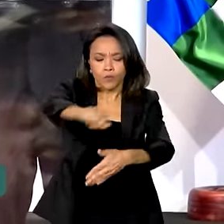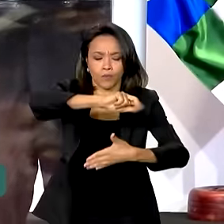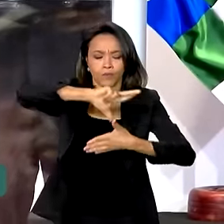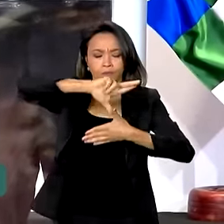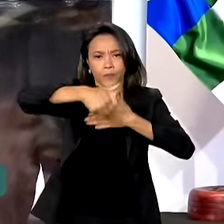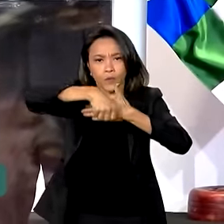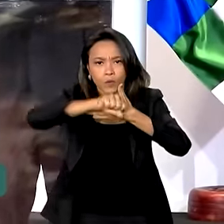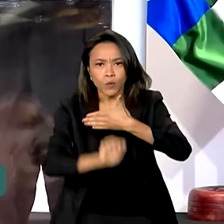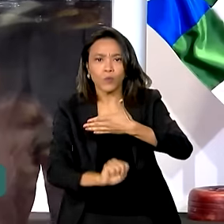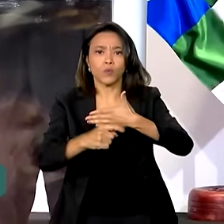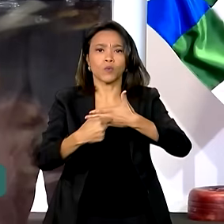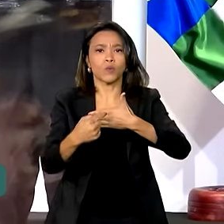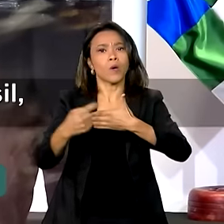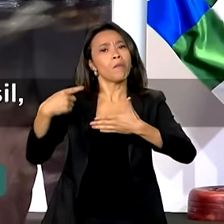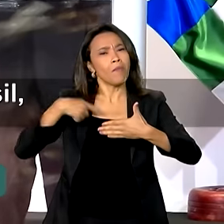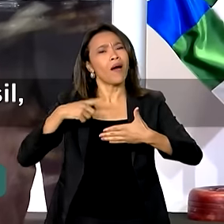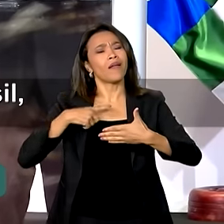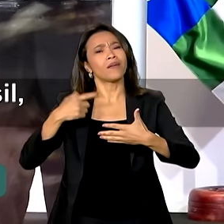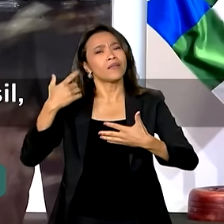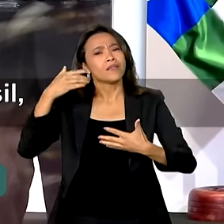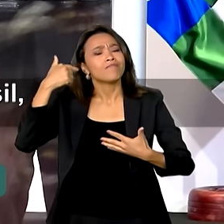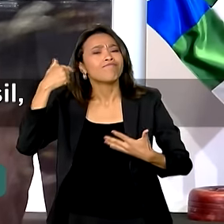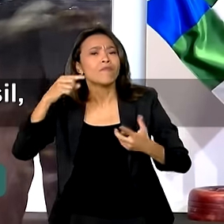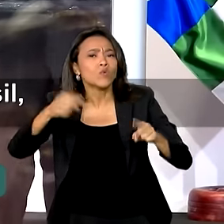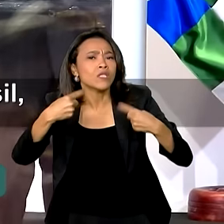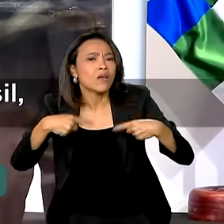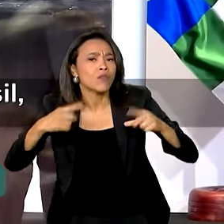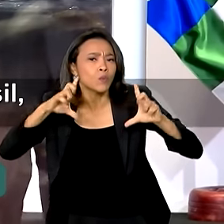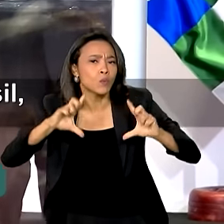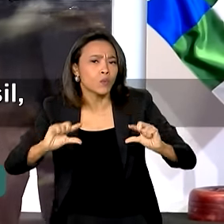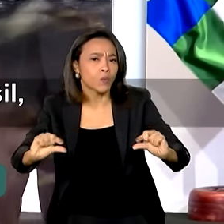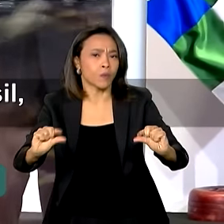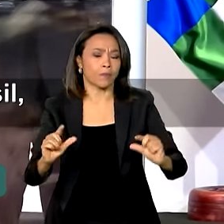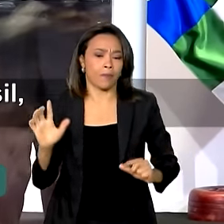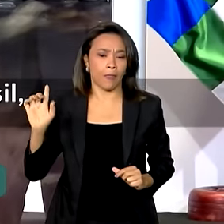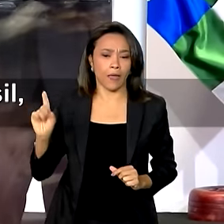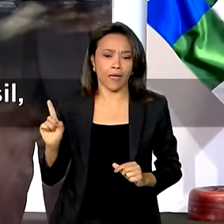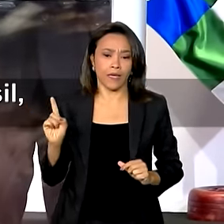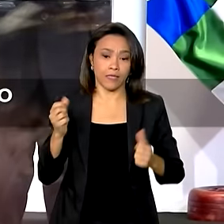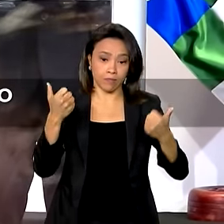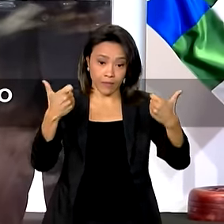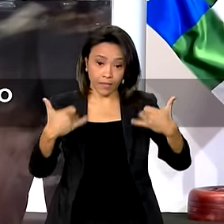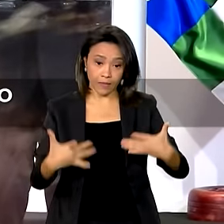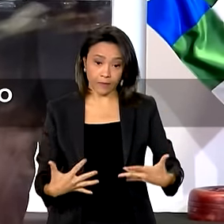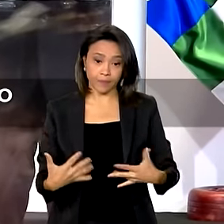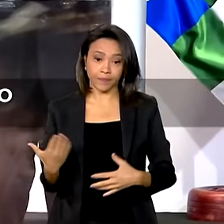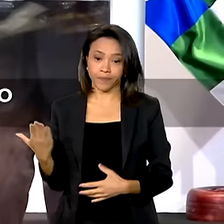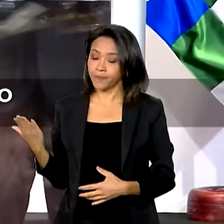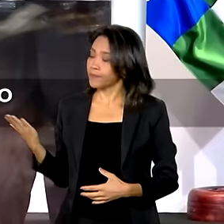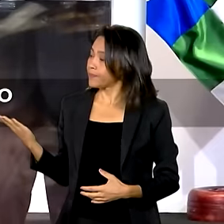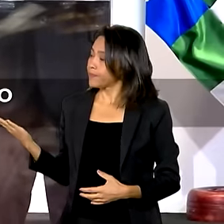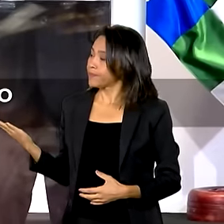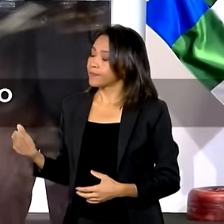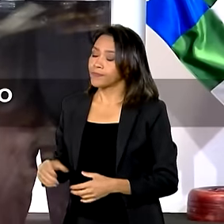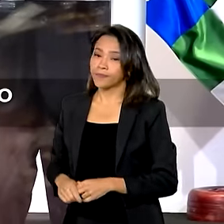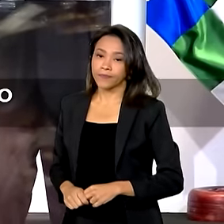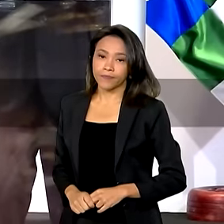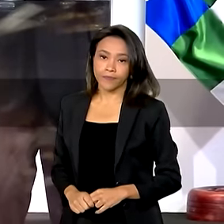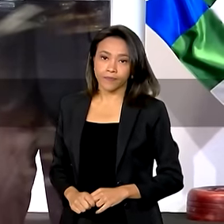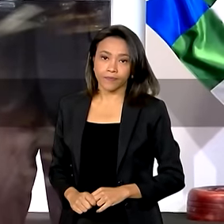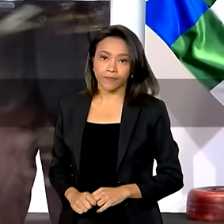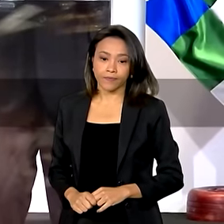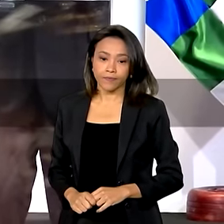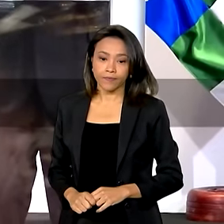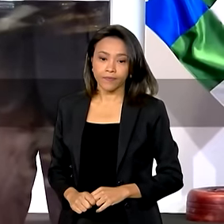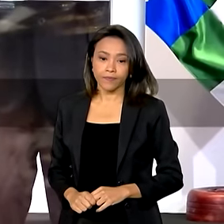os desafios da região. Aqui está um amigo, aqui está um povo irmão do Brasil que vai seguir construindo essa integração